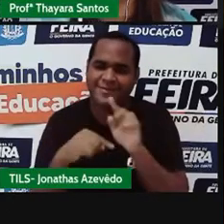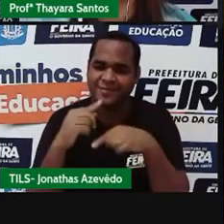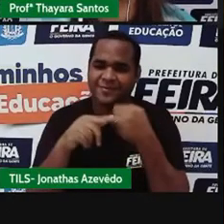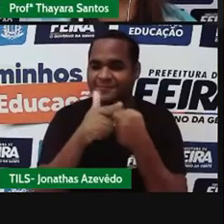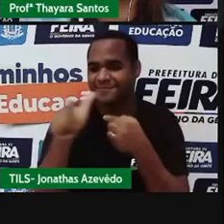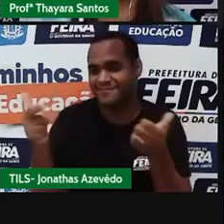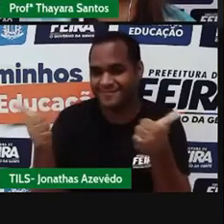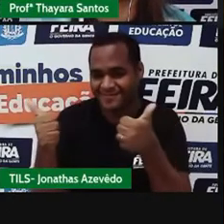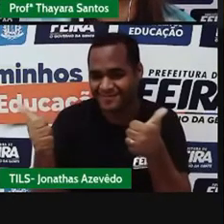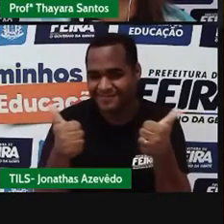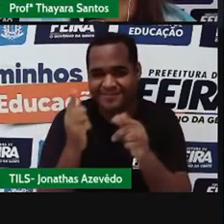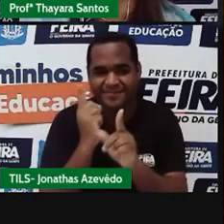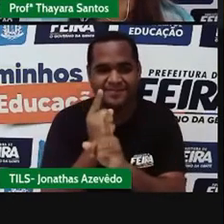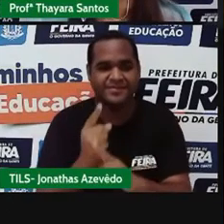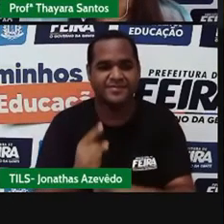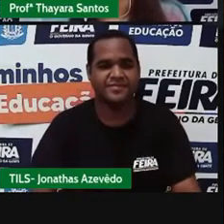na próxima.